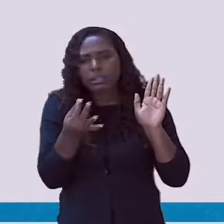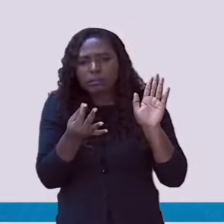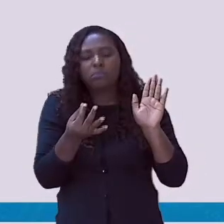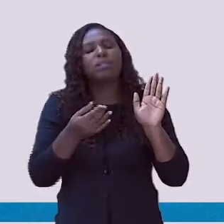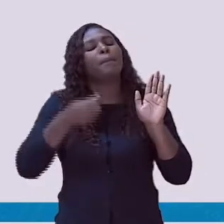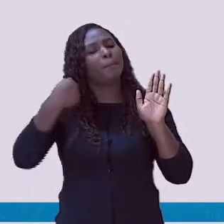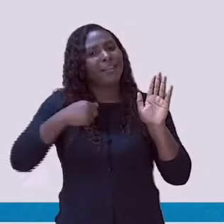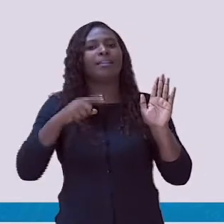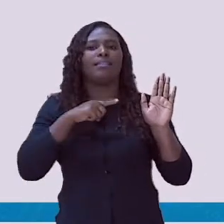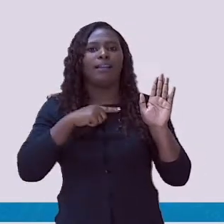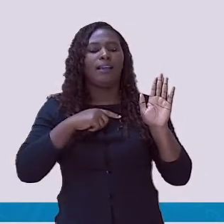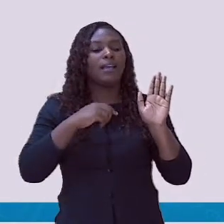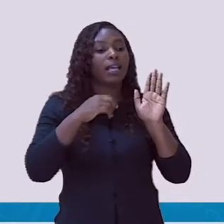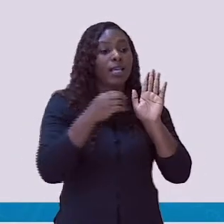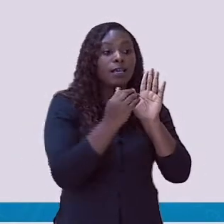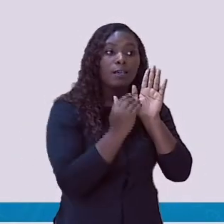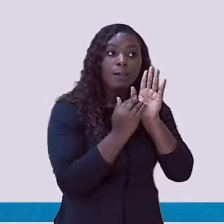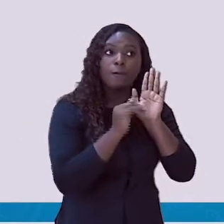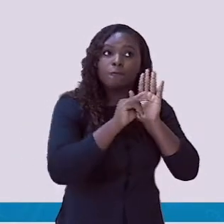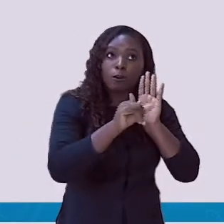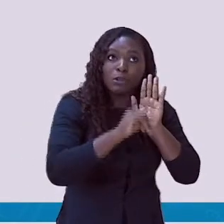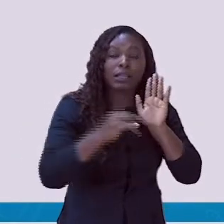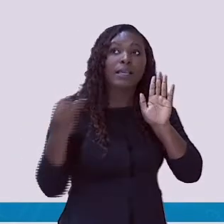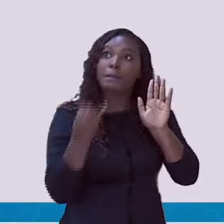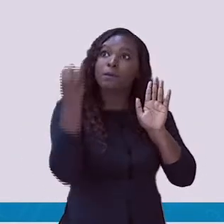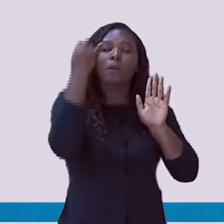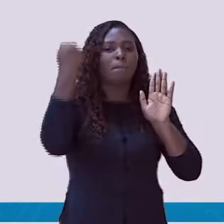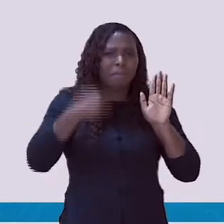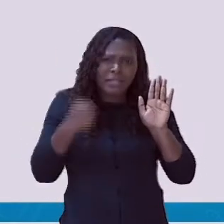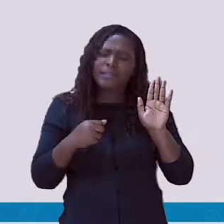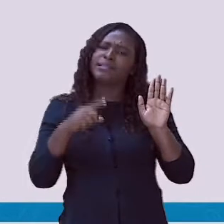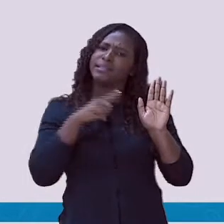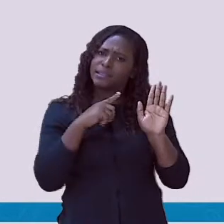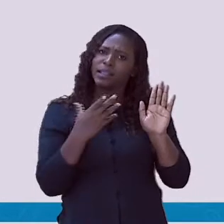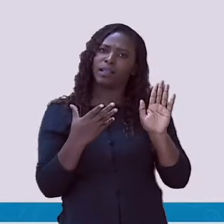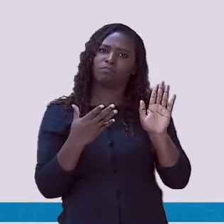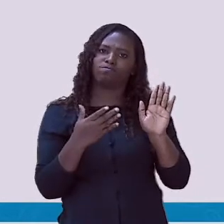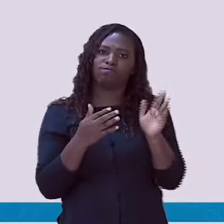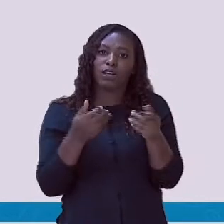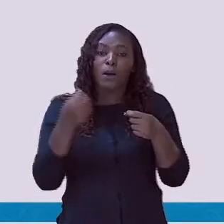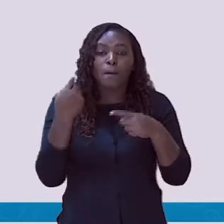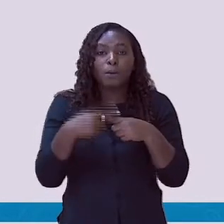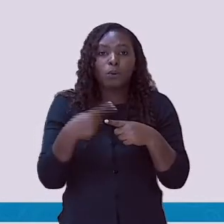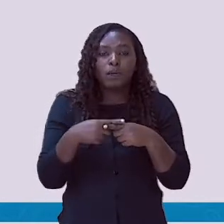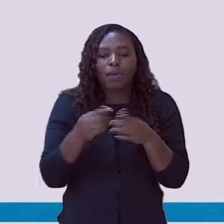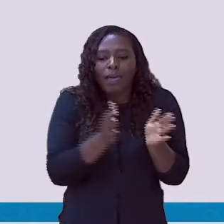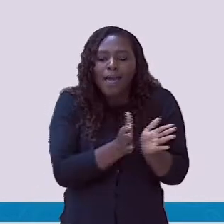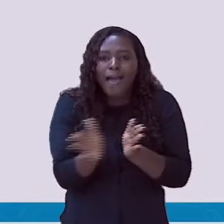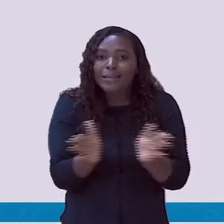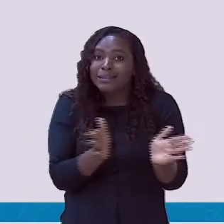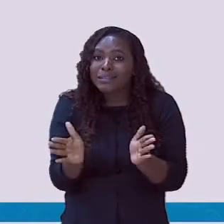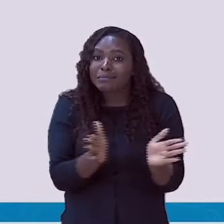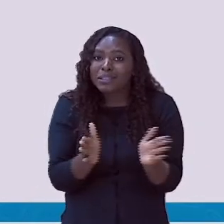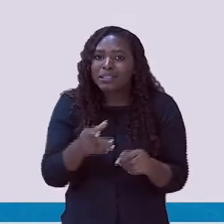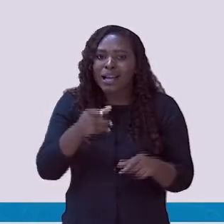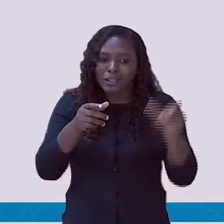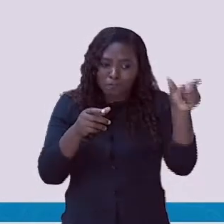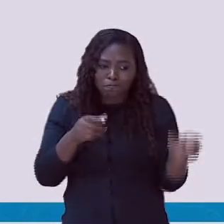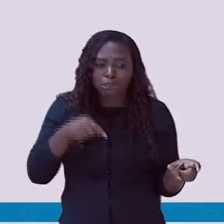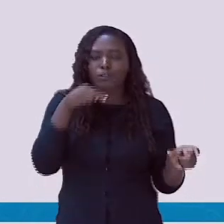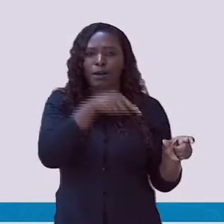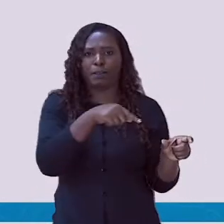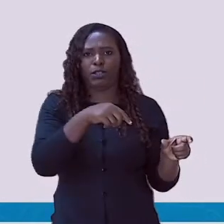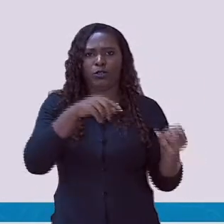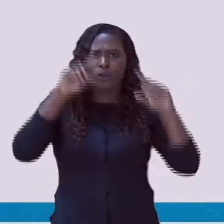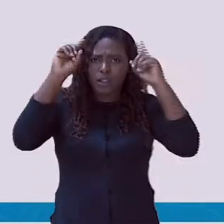são muito importantes, pois proporcionam acessibilidade para os deficientes visuais. Essas placas